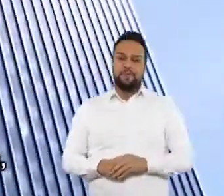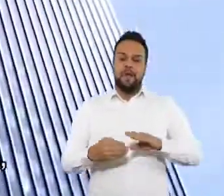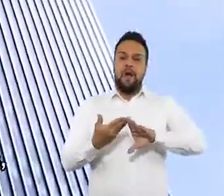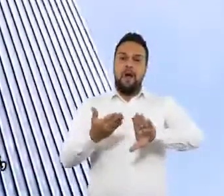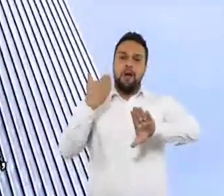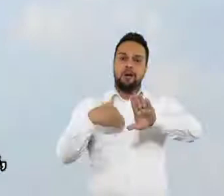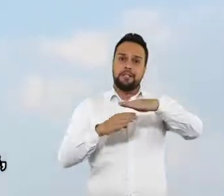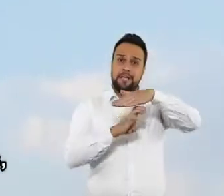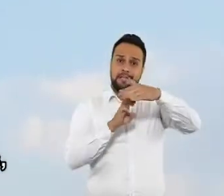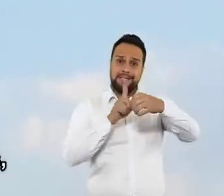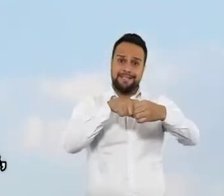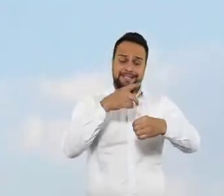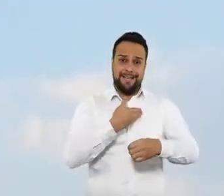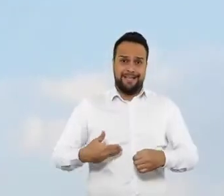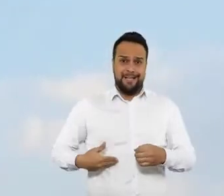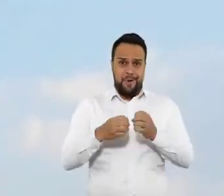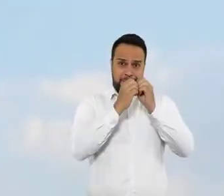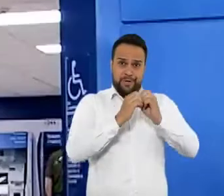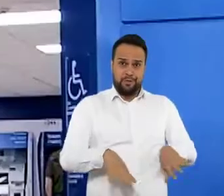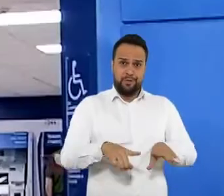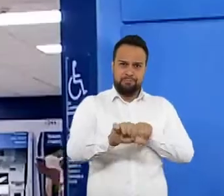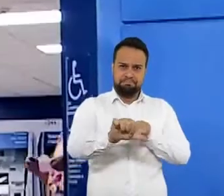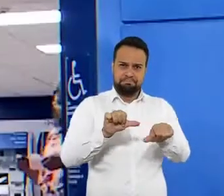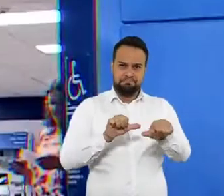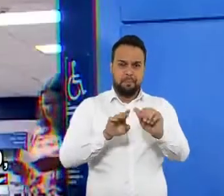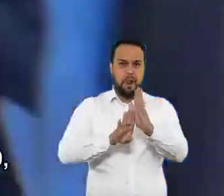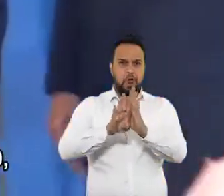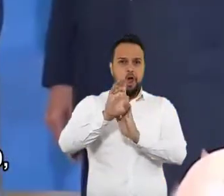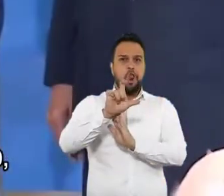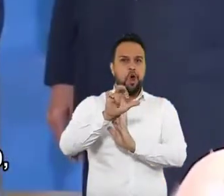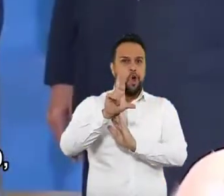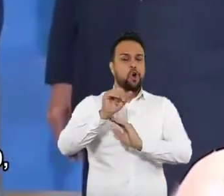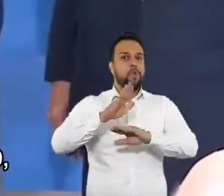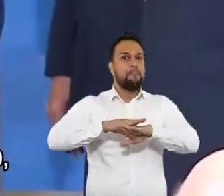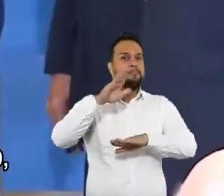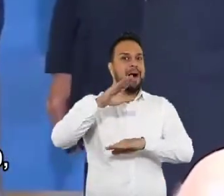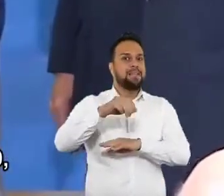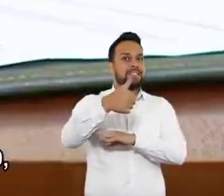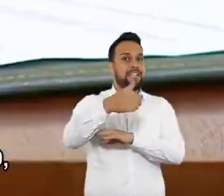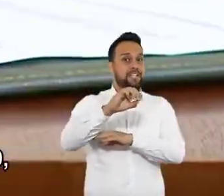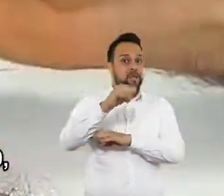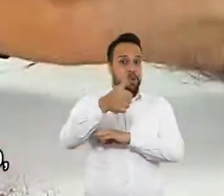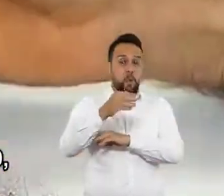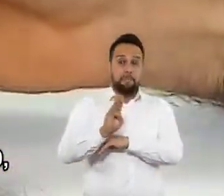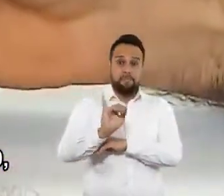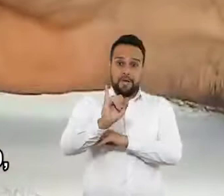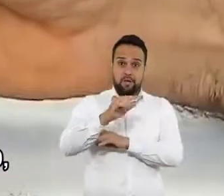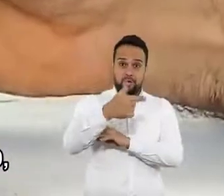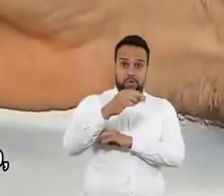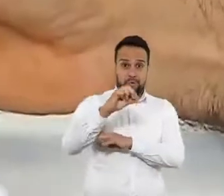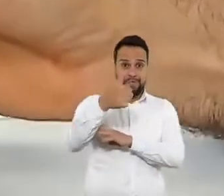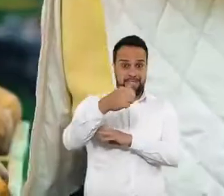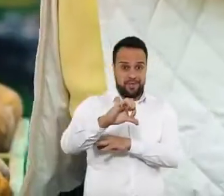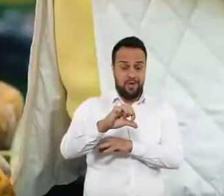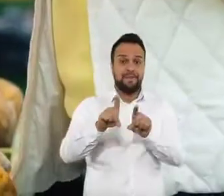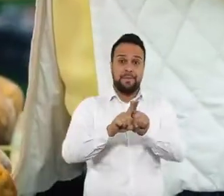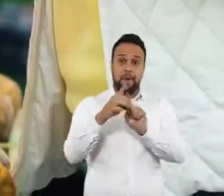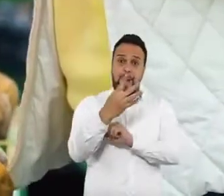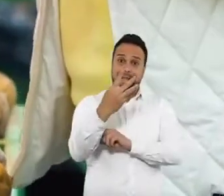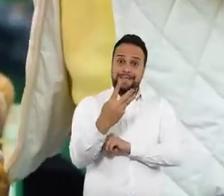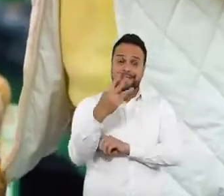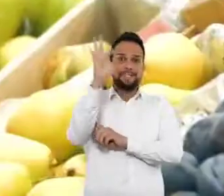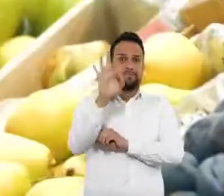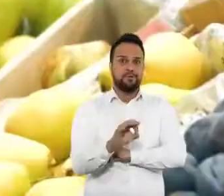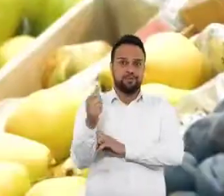estatais que antes davam prejuízos passaram a dar lucro. Foram mais de 101 bilhões em 2019, 43